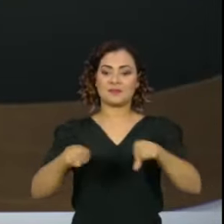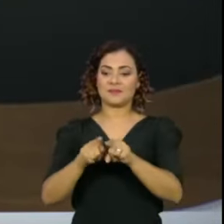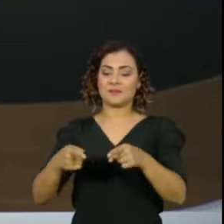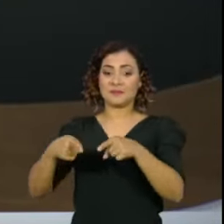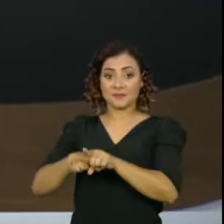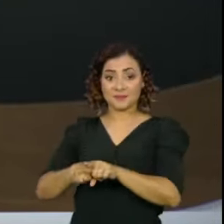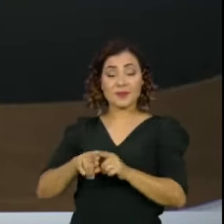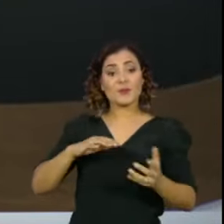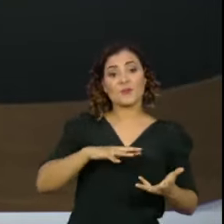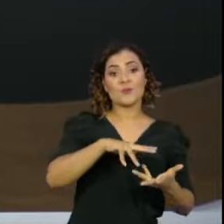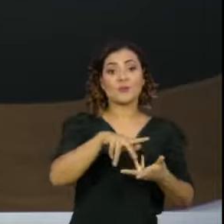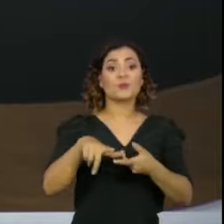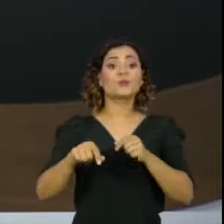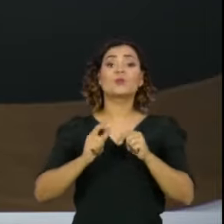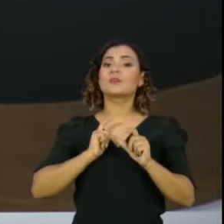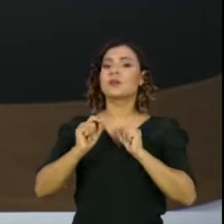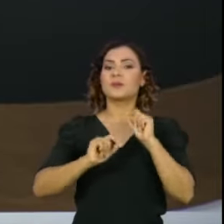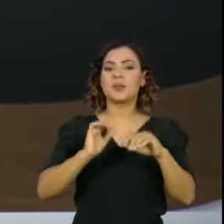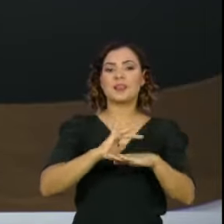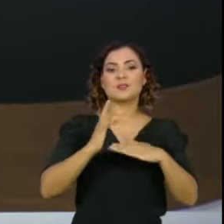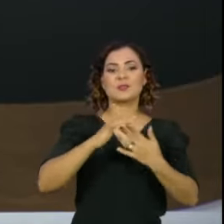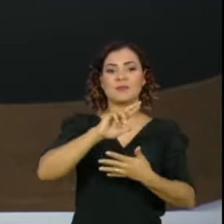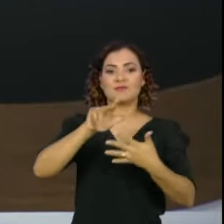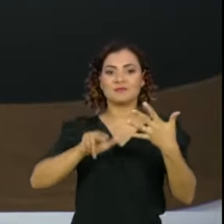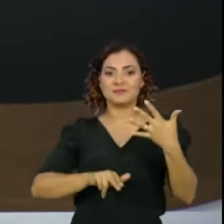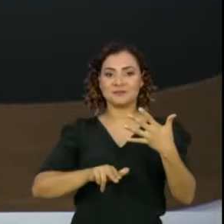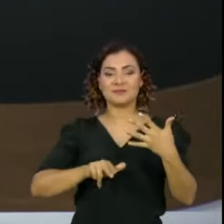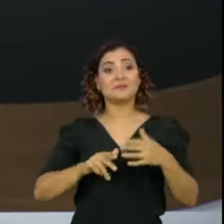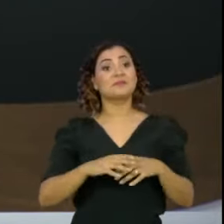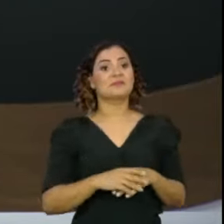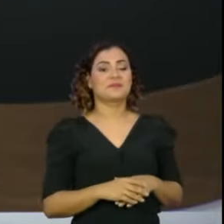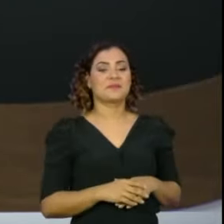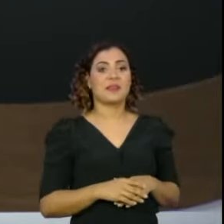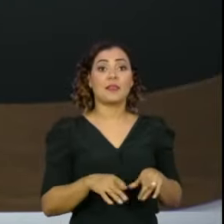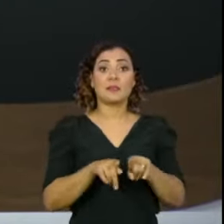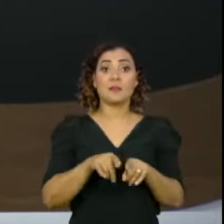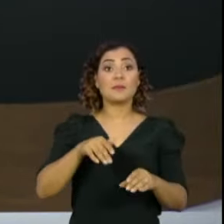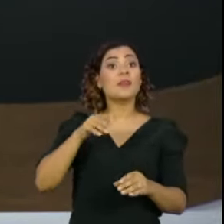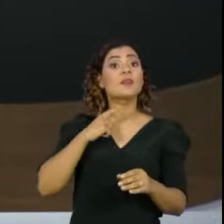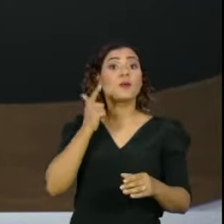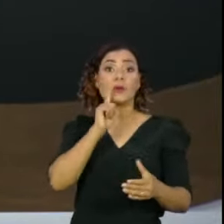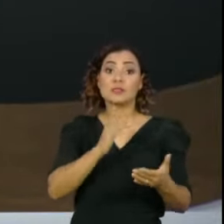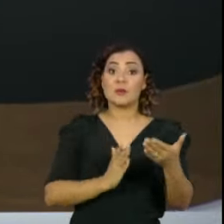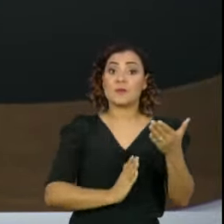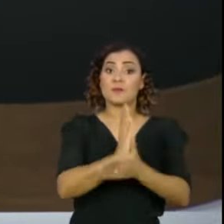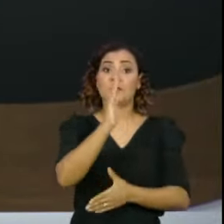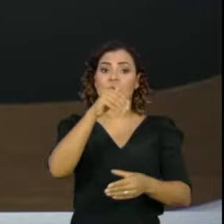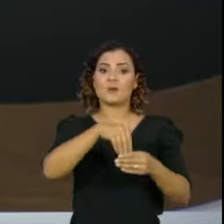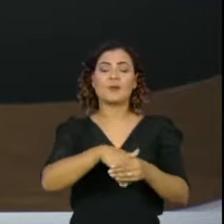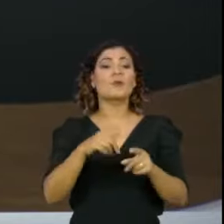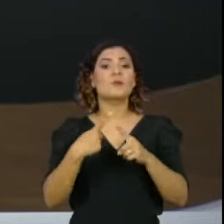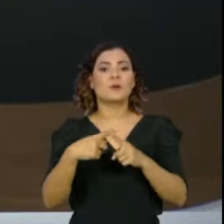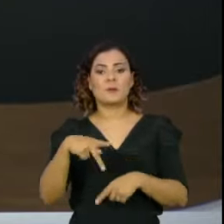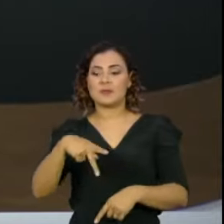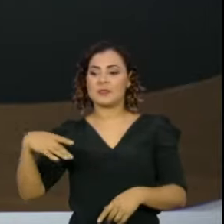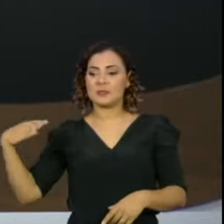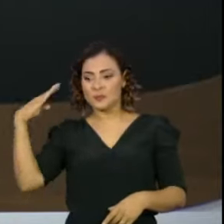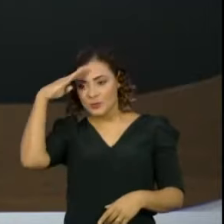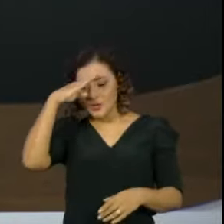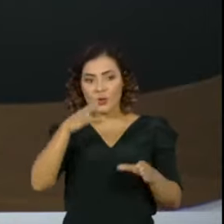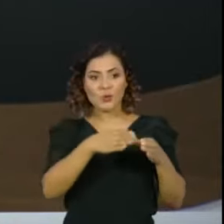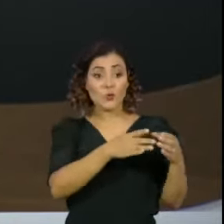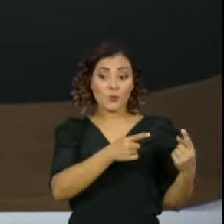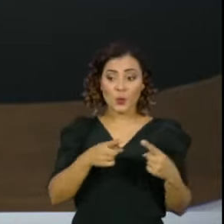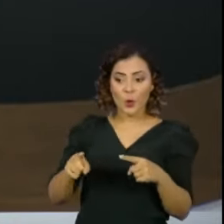e para o mundo por nossas plataformas digitais. Ele foi eleito por um raro consenso que uniu Jair Bolsonaro e a